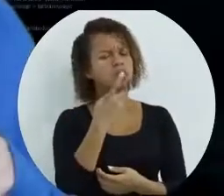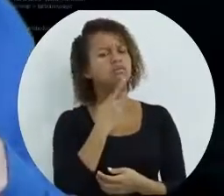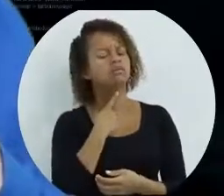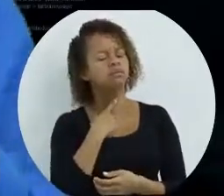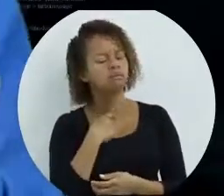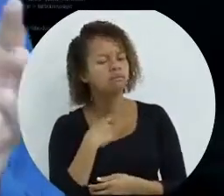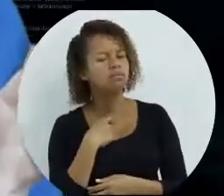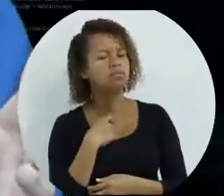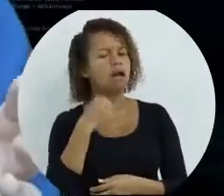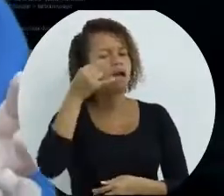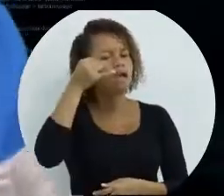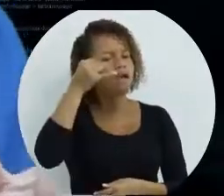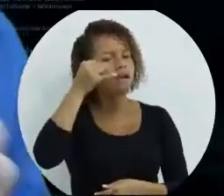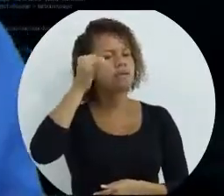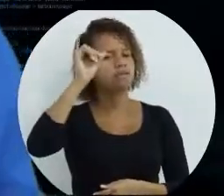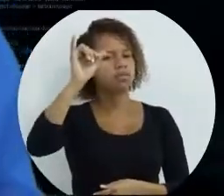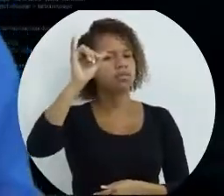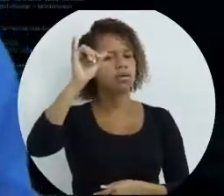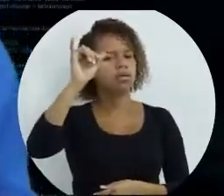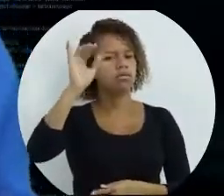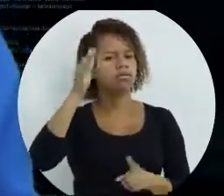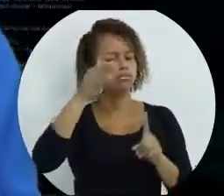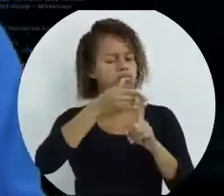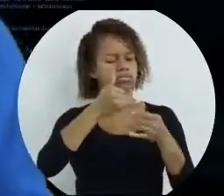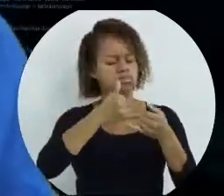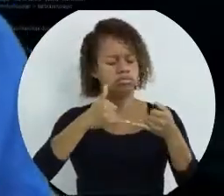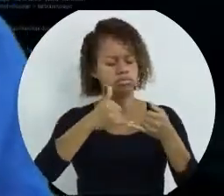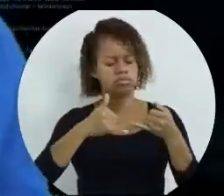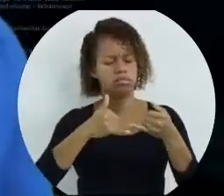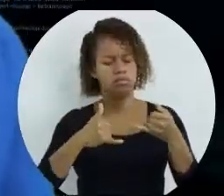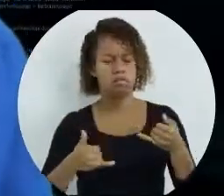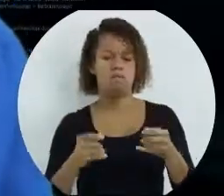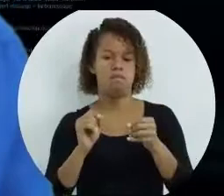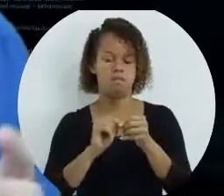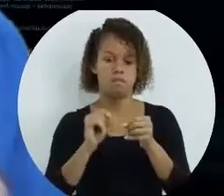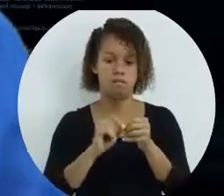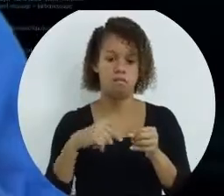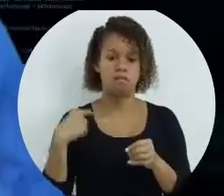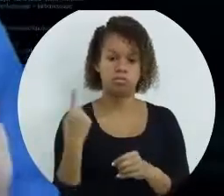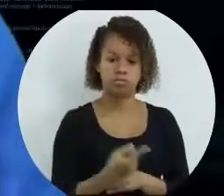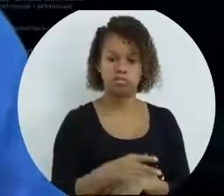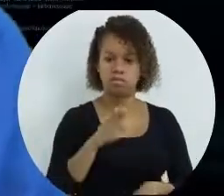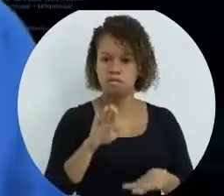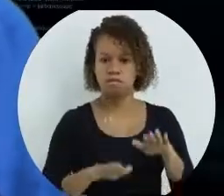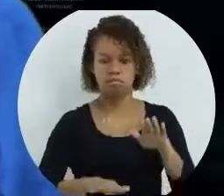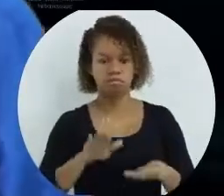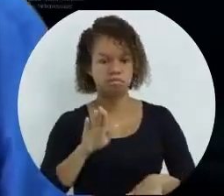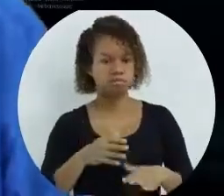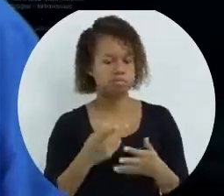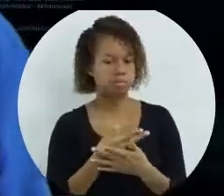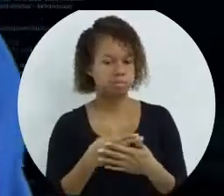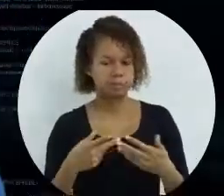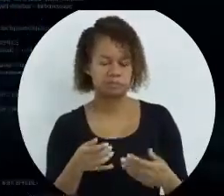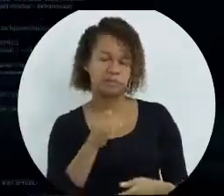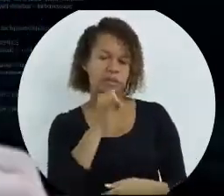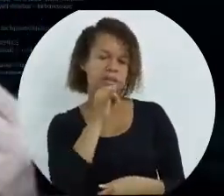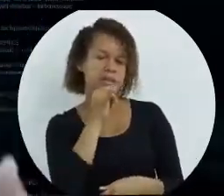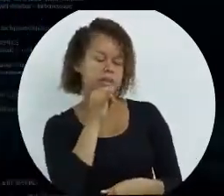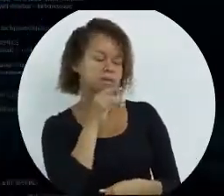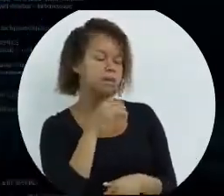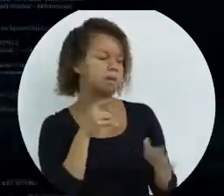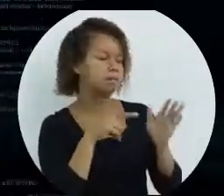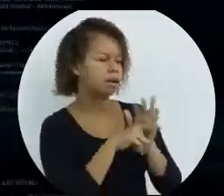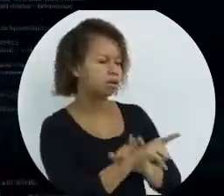evitar determinadas linhas, ou fazer elas dependendo de algo. Por exemplo, você